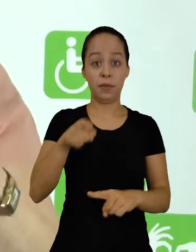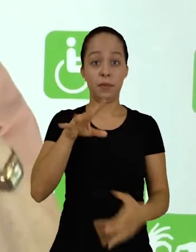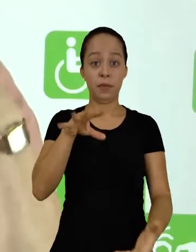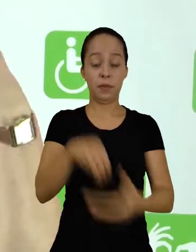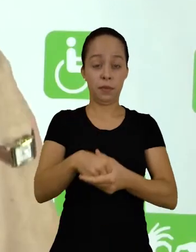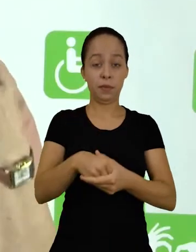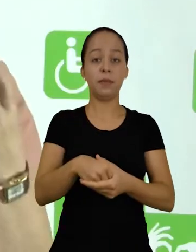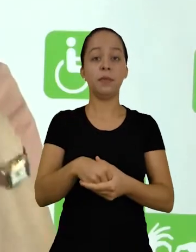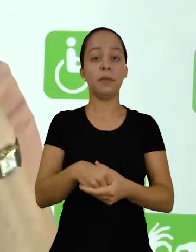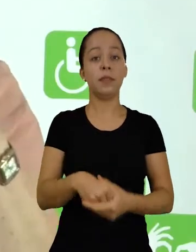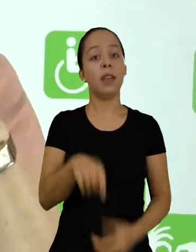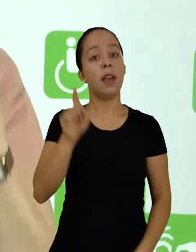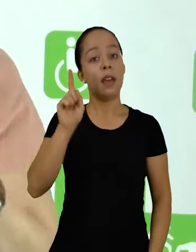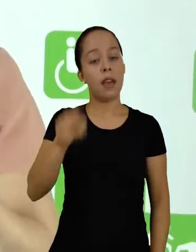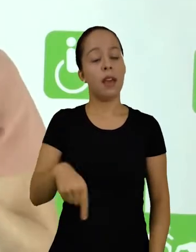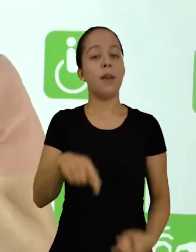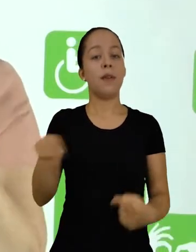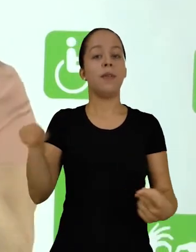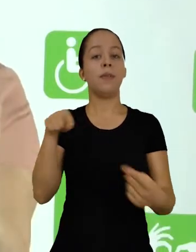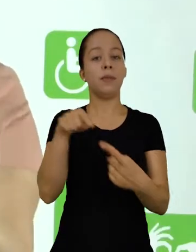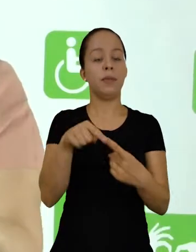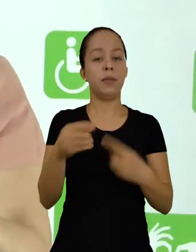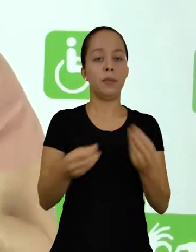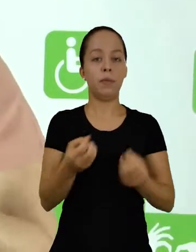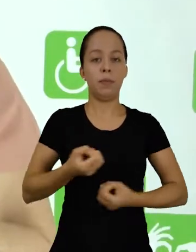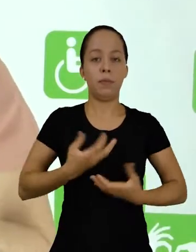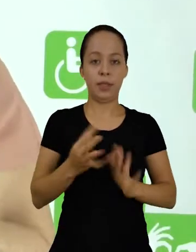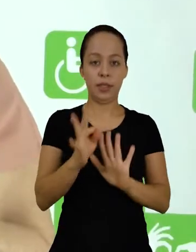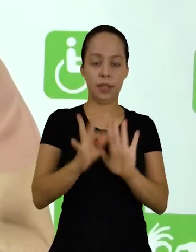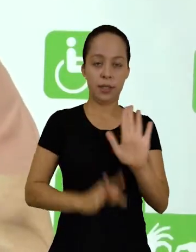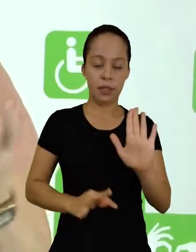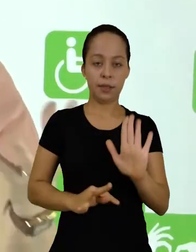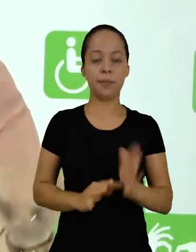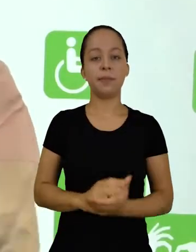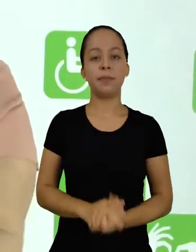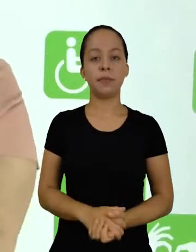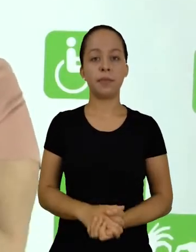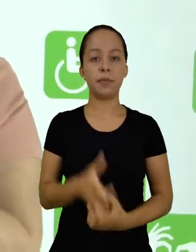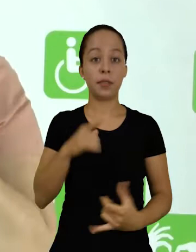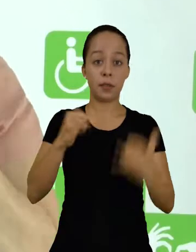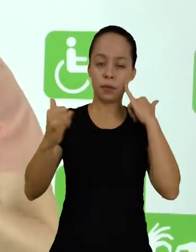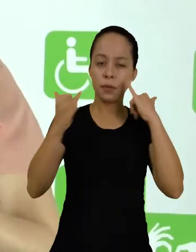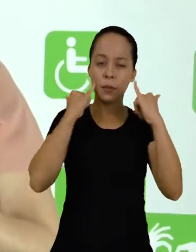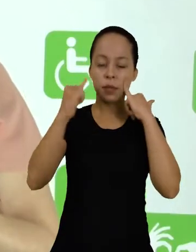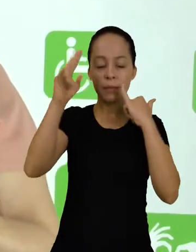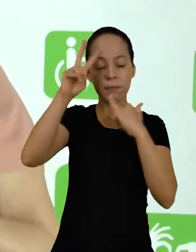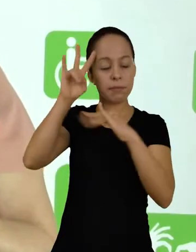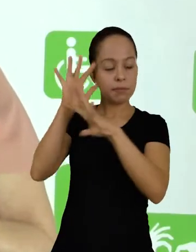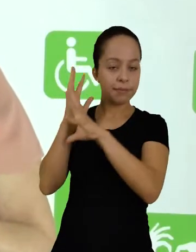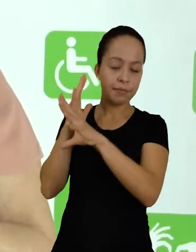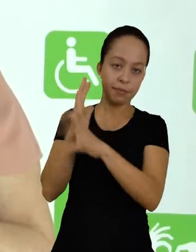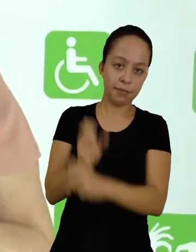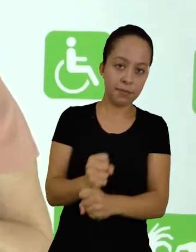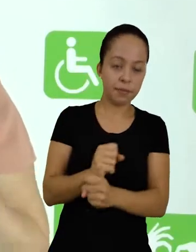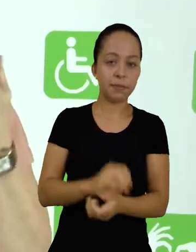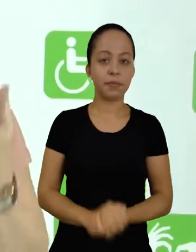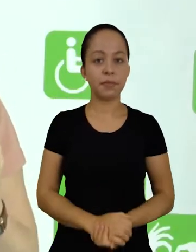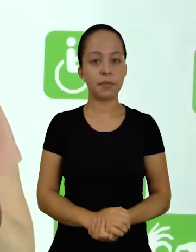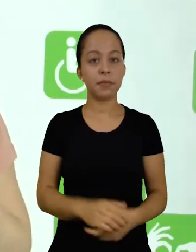é o objeto, isso se constitui um objeto dessa produção de texto, a recuperação dessas informações.